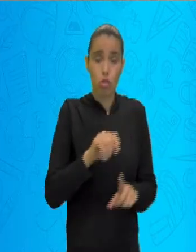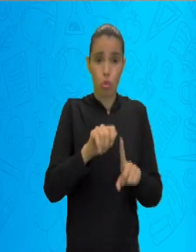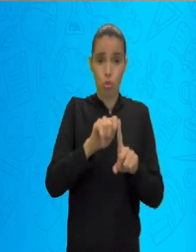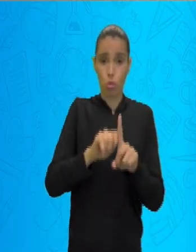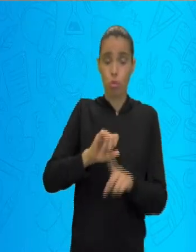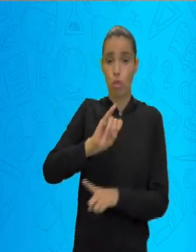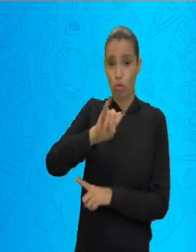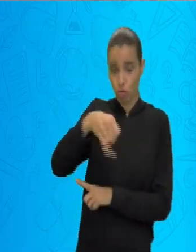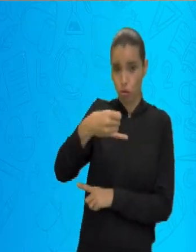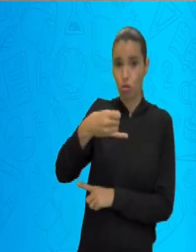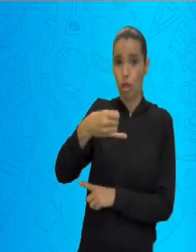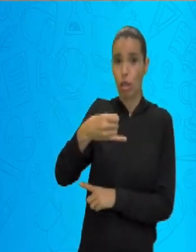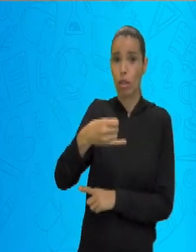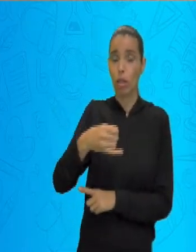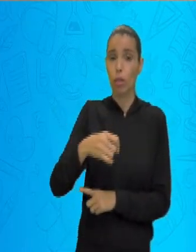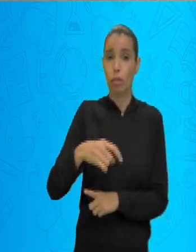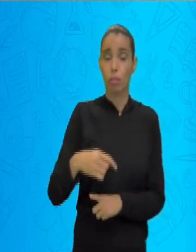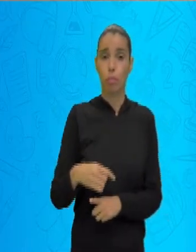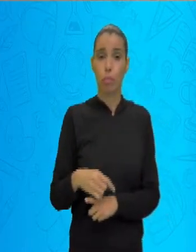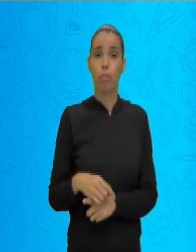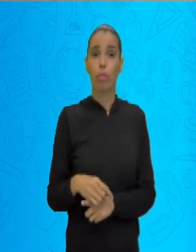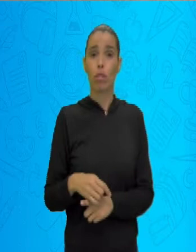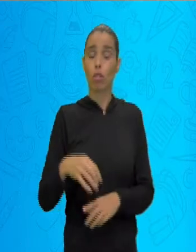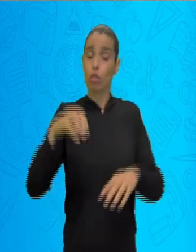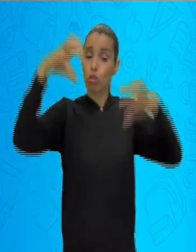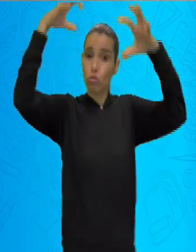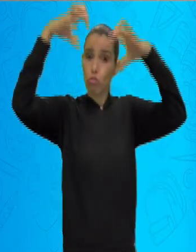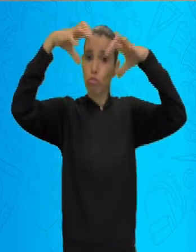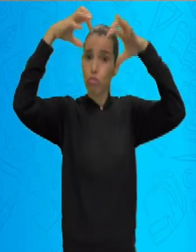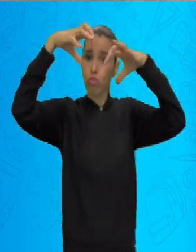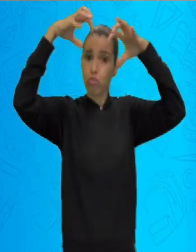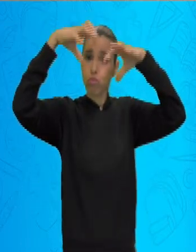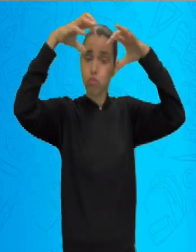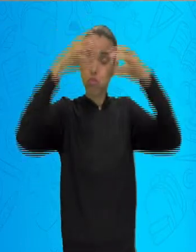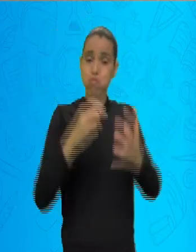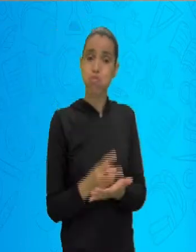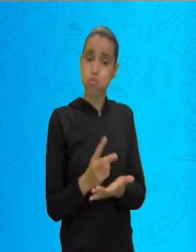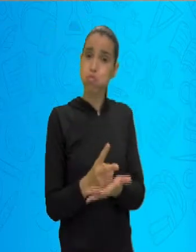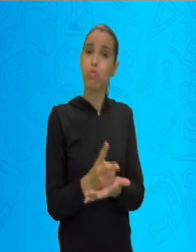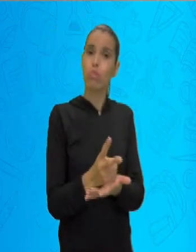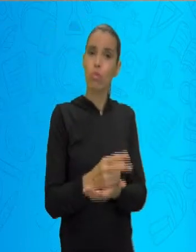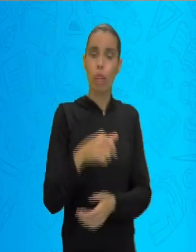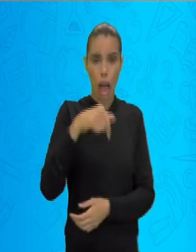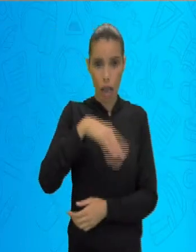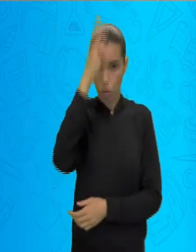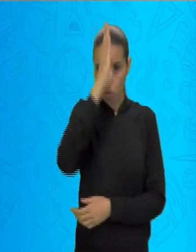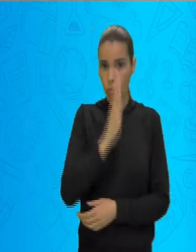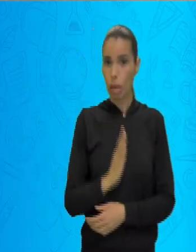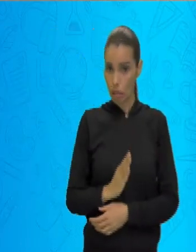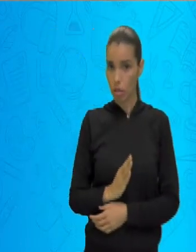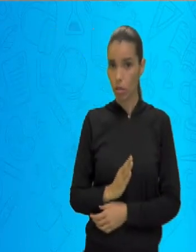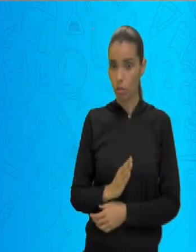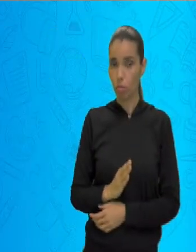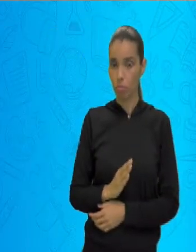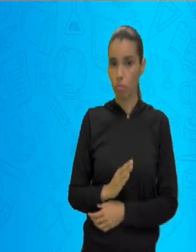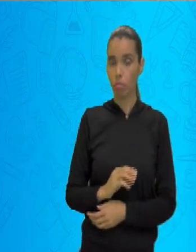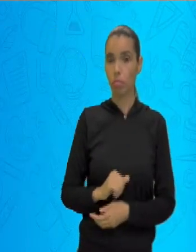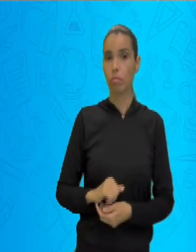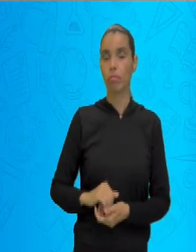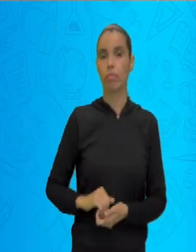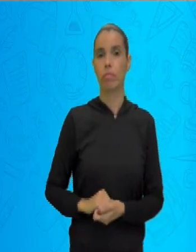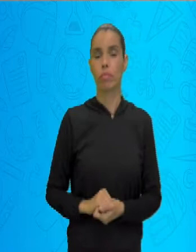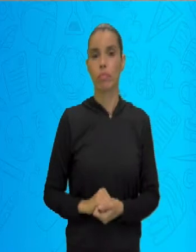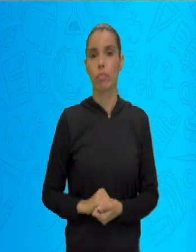chuvoso de janeiro a janeiro. Quente e úmido. na nossa região